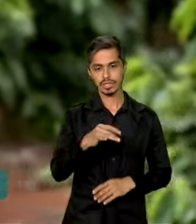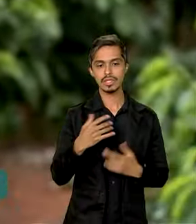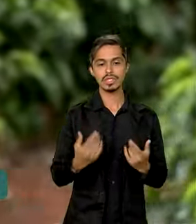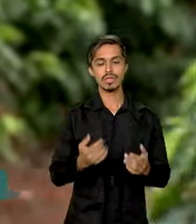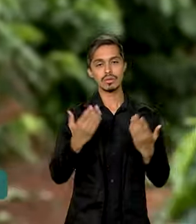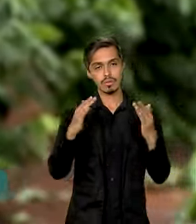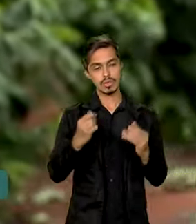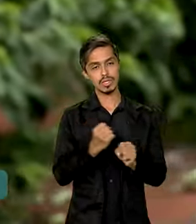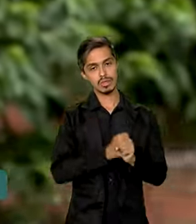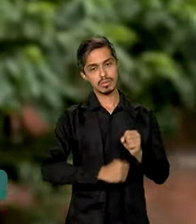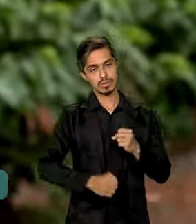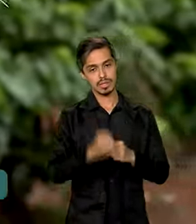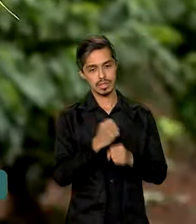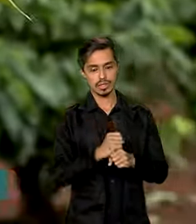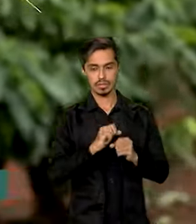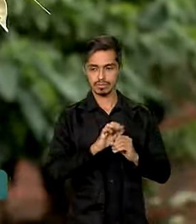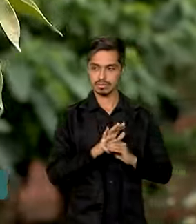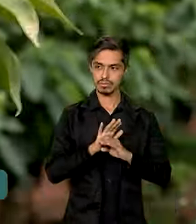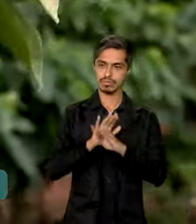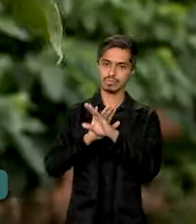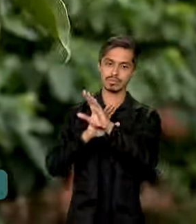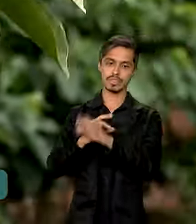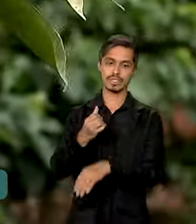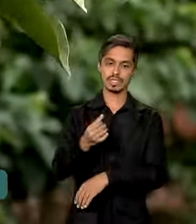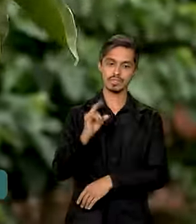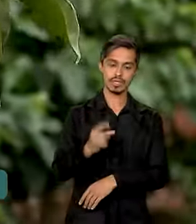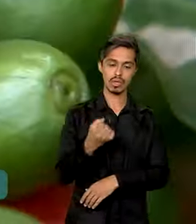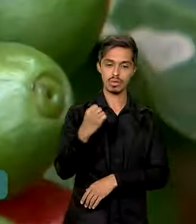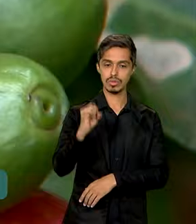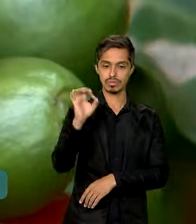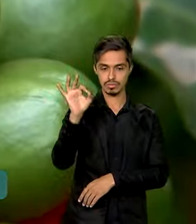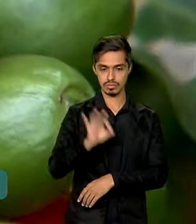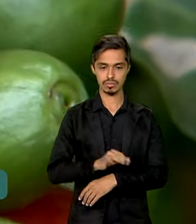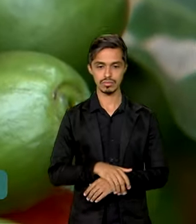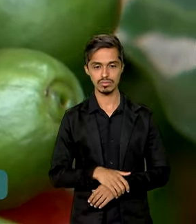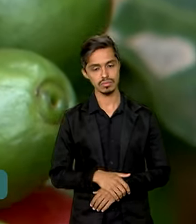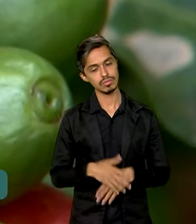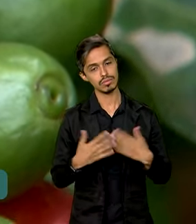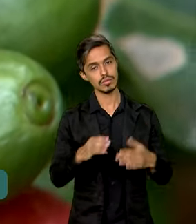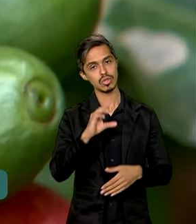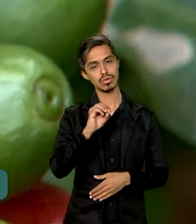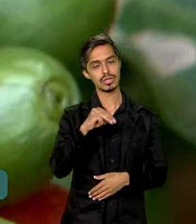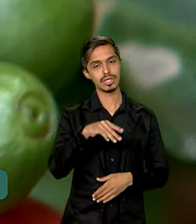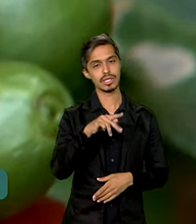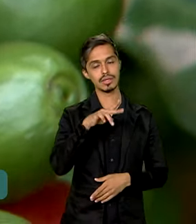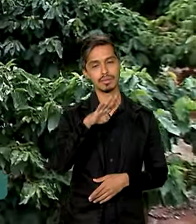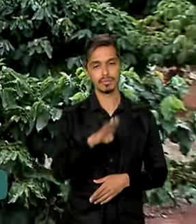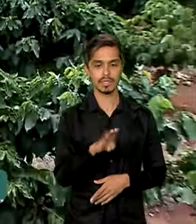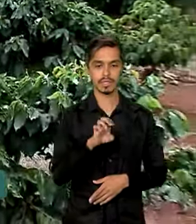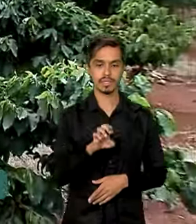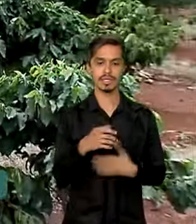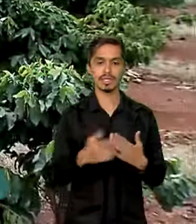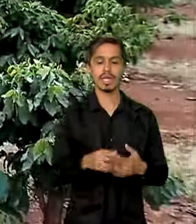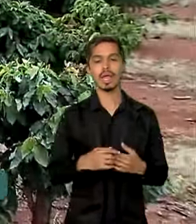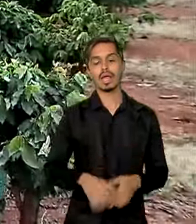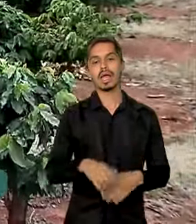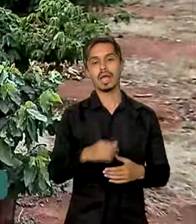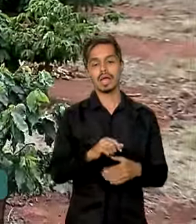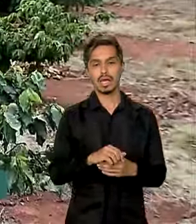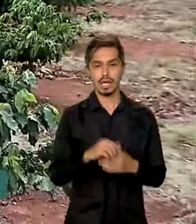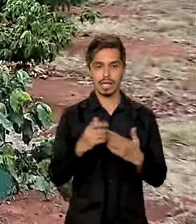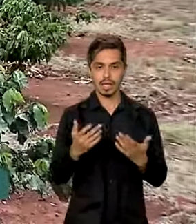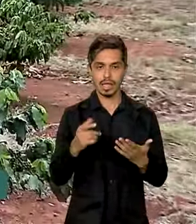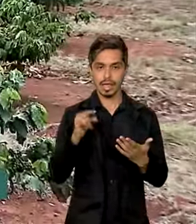com o ano passado, a alta deve chegar a 6,8%. Segundo a Conab, a Companhia Nacional de Abastecimento,